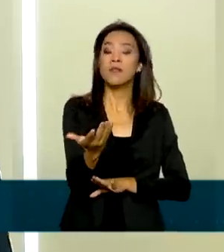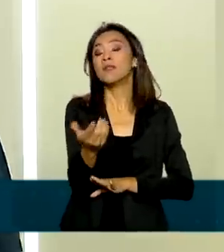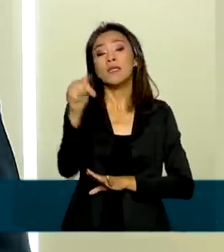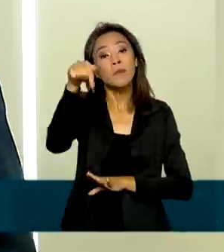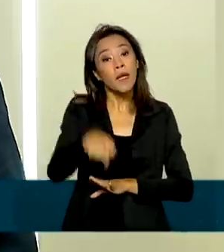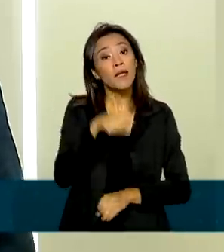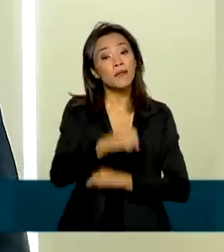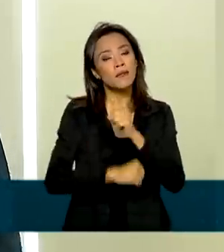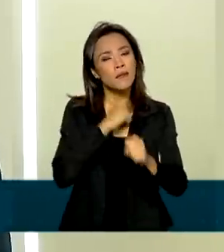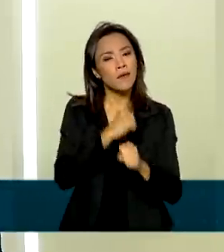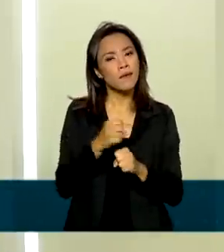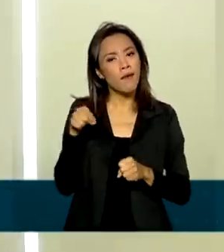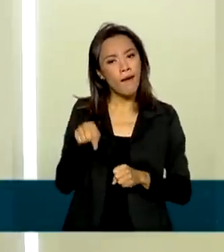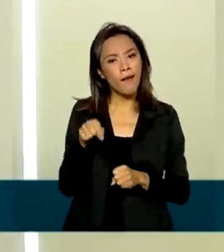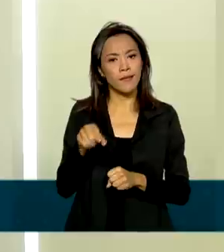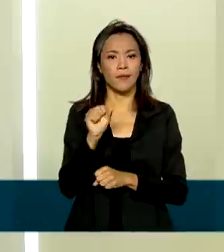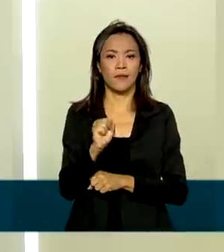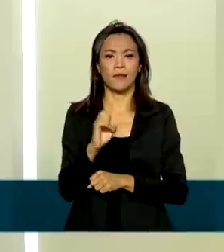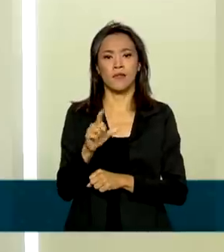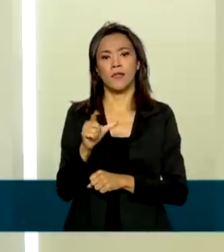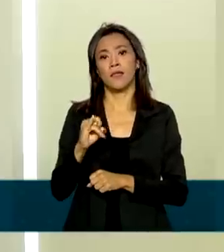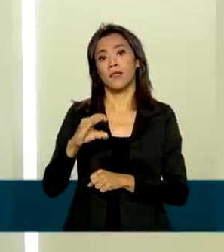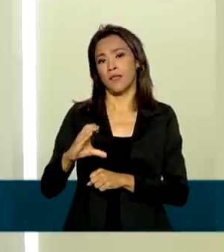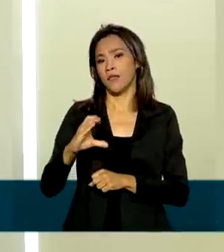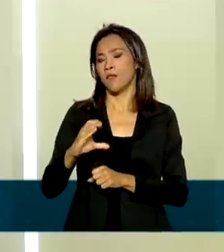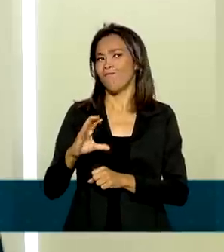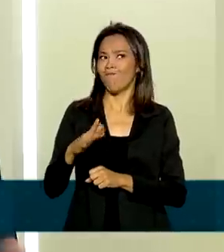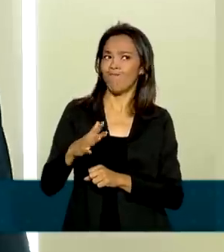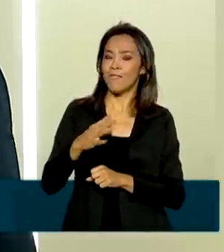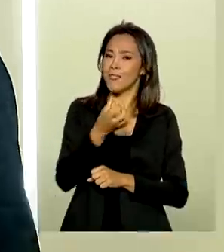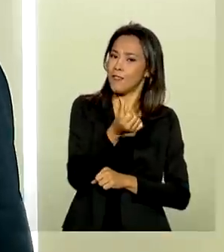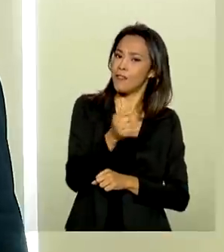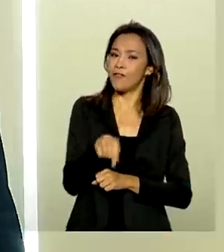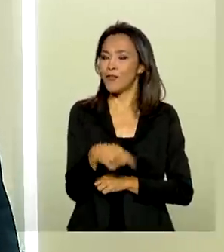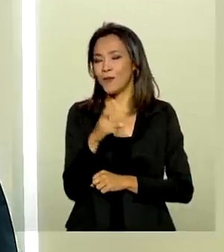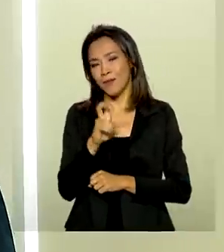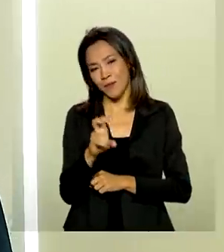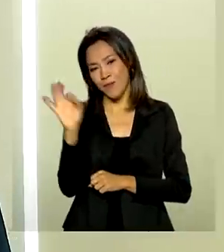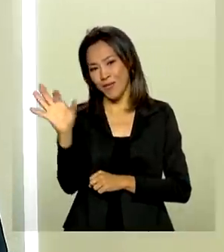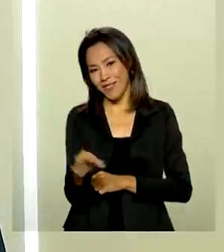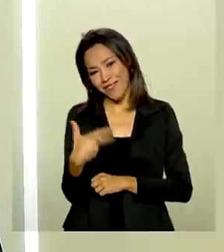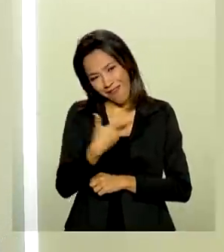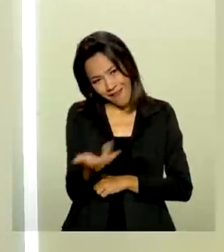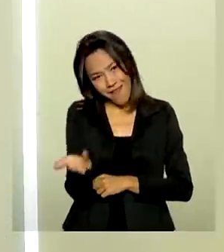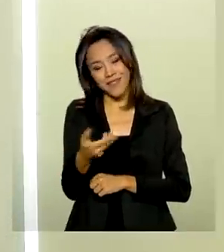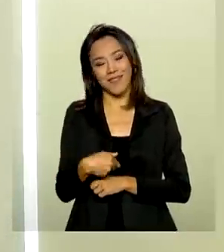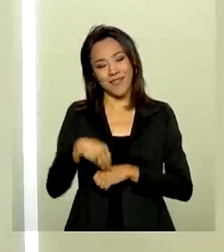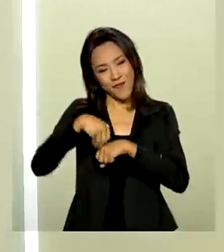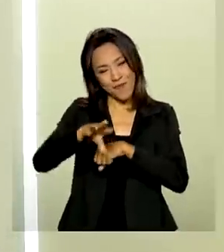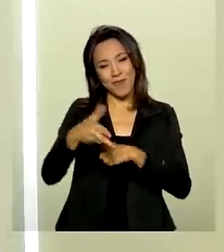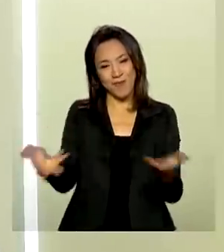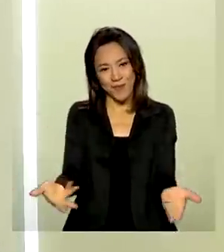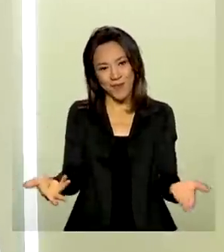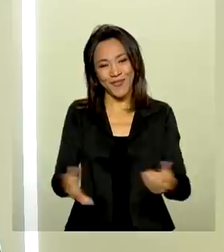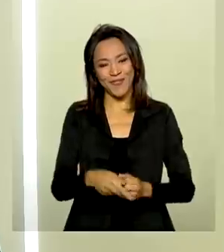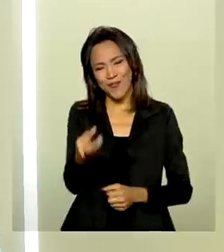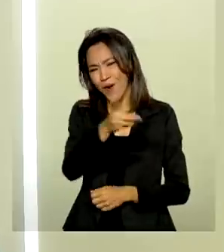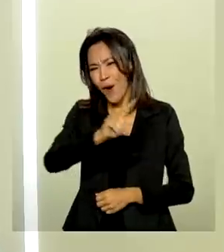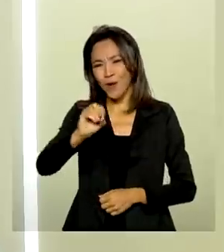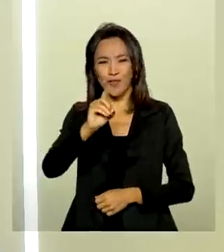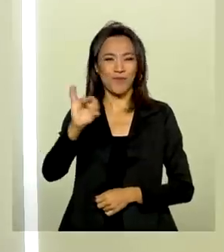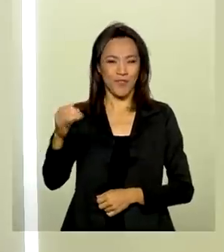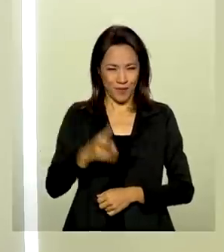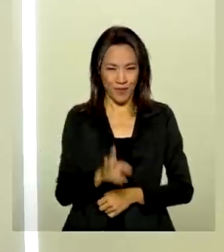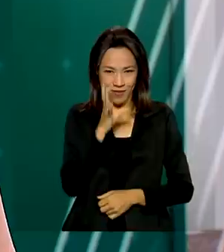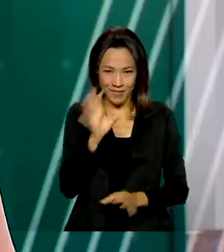para este ano é que ela termine em algo em torno de 6,5%. Essa informação que tínhamos para hoje, um ótimo dia,